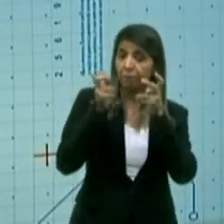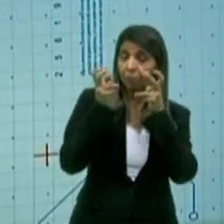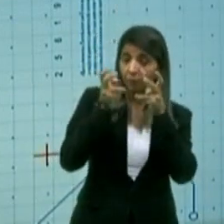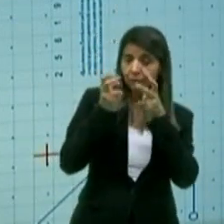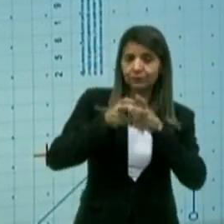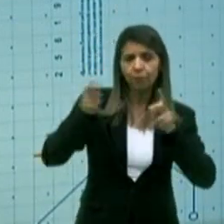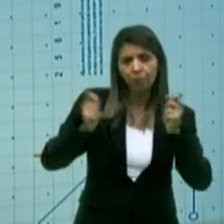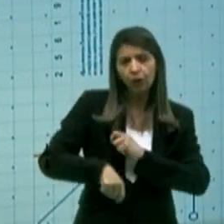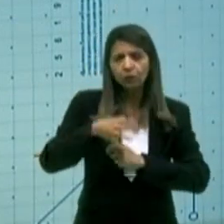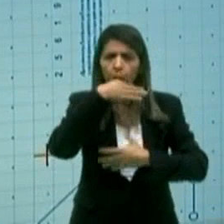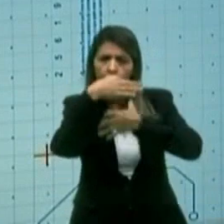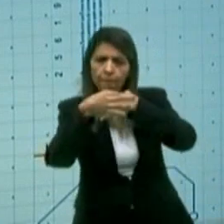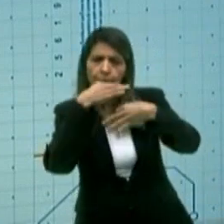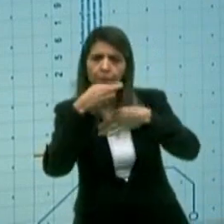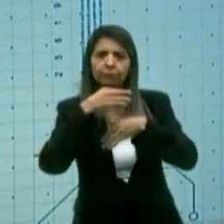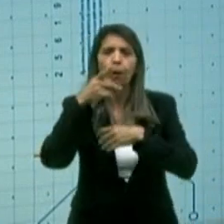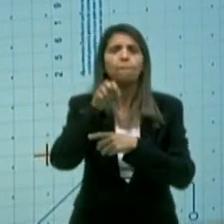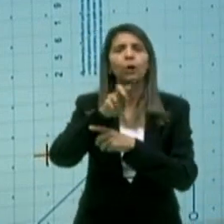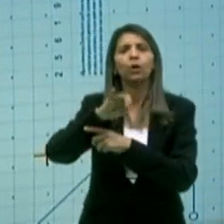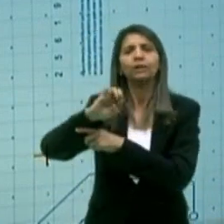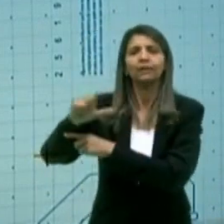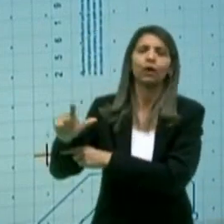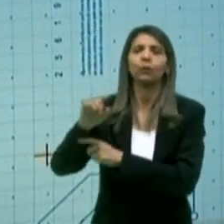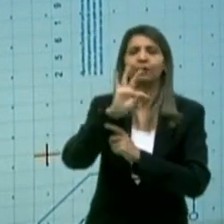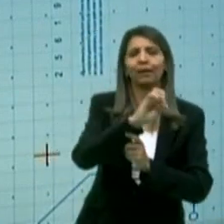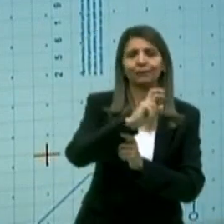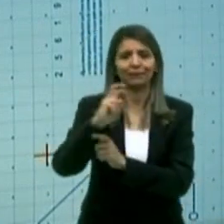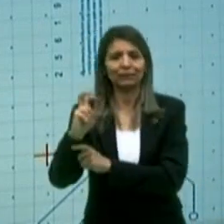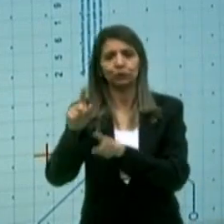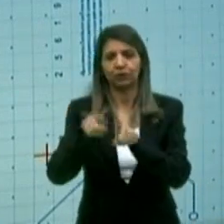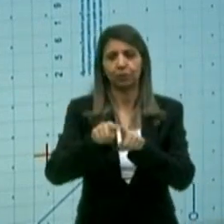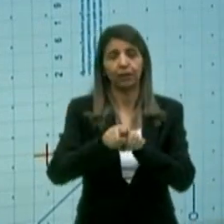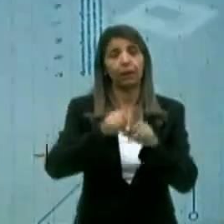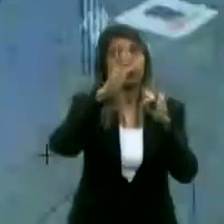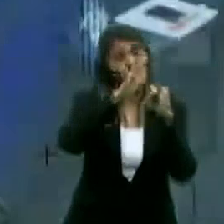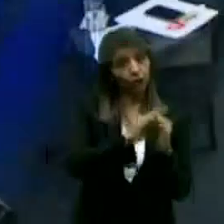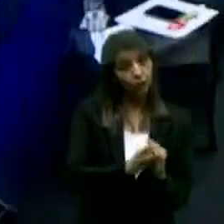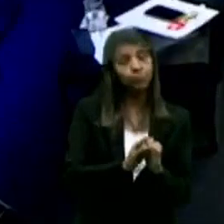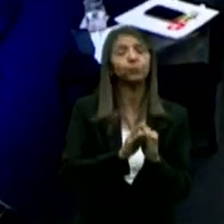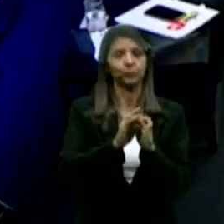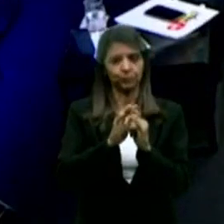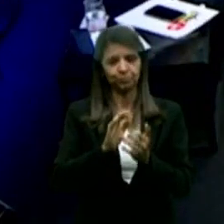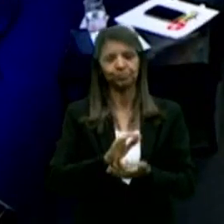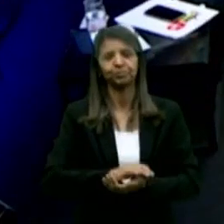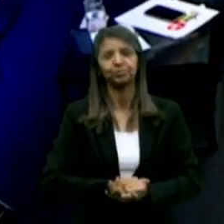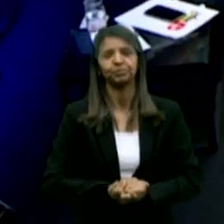análise no Portal T5 e também no YouTube da TV Tambaú. A gente volta já.